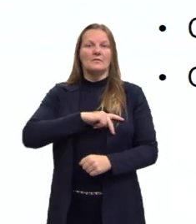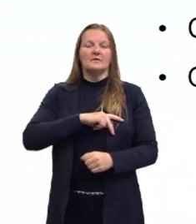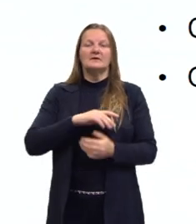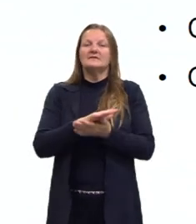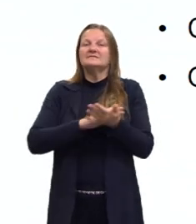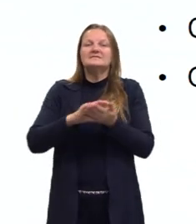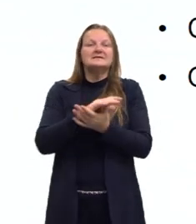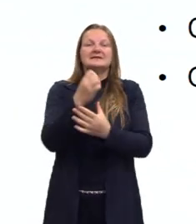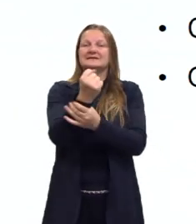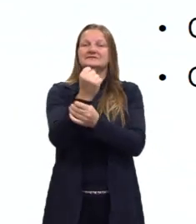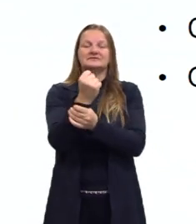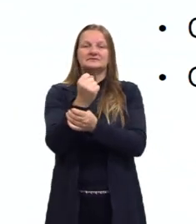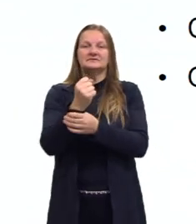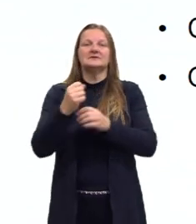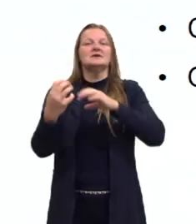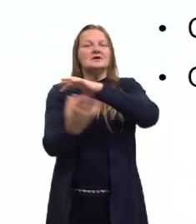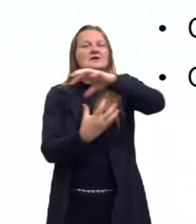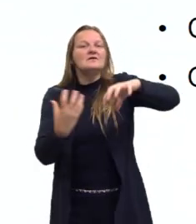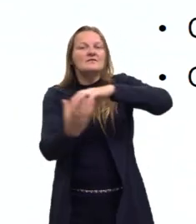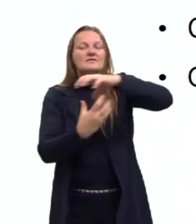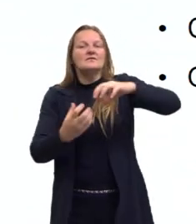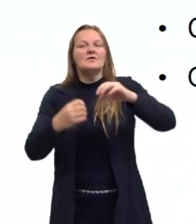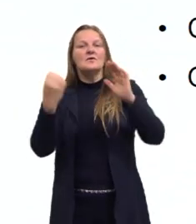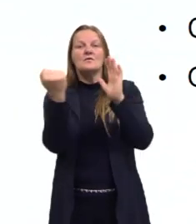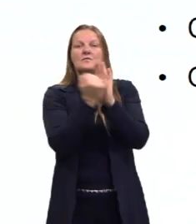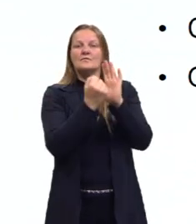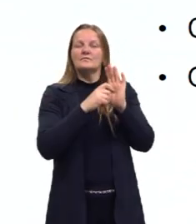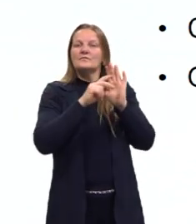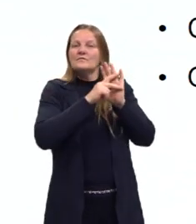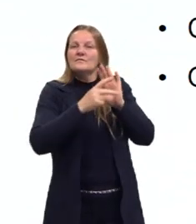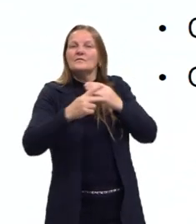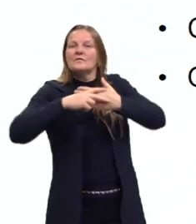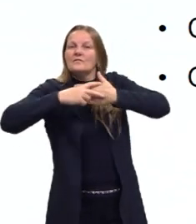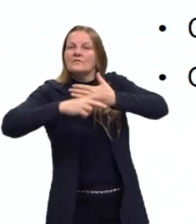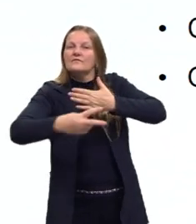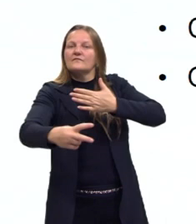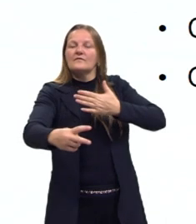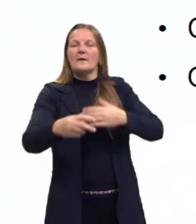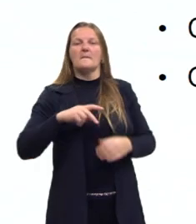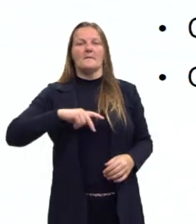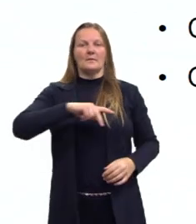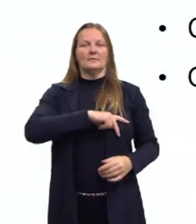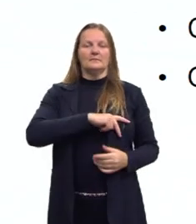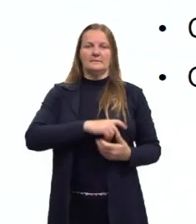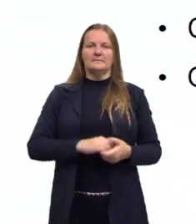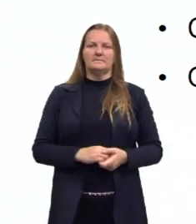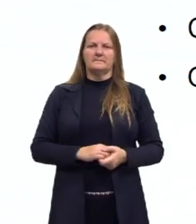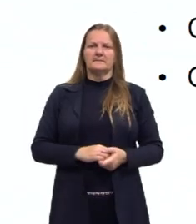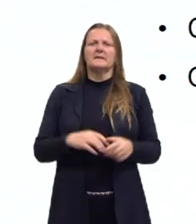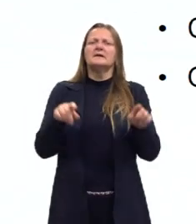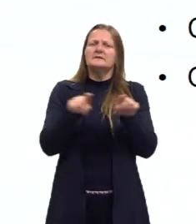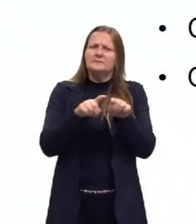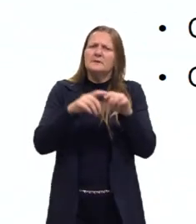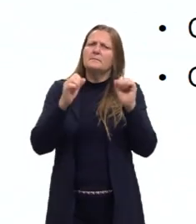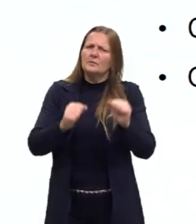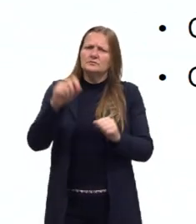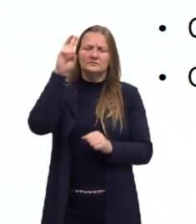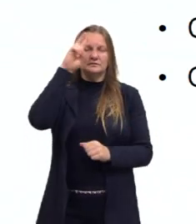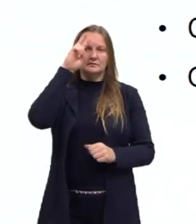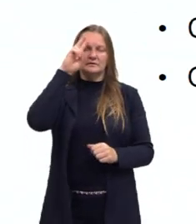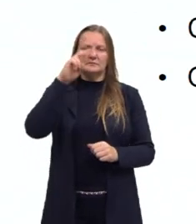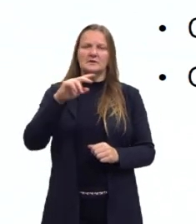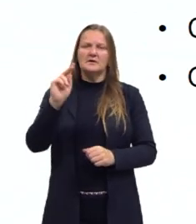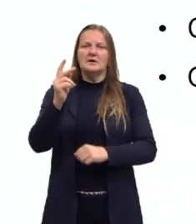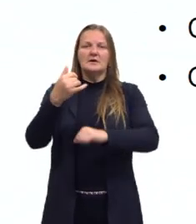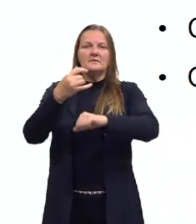garantir que essa revolução e os efeitos dela sejam, por si, populares. E a gente também pode lembrar da revolução